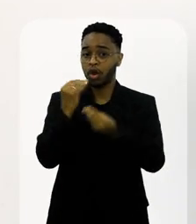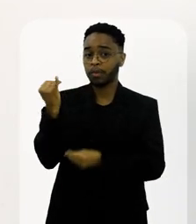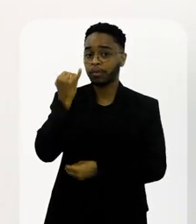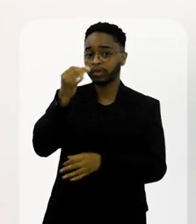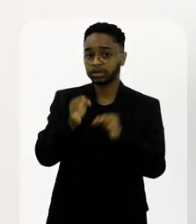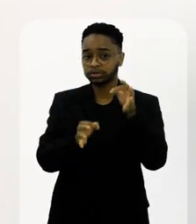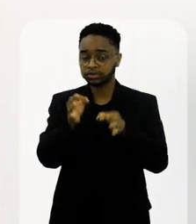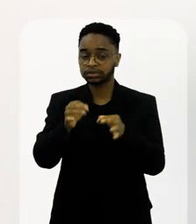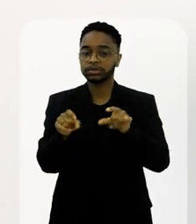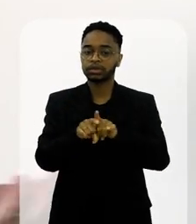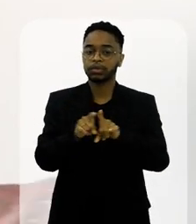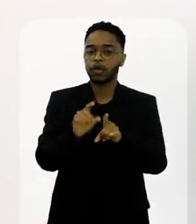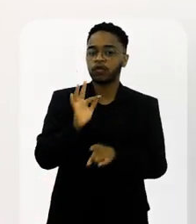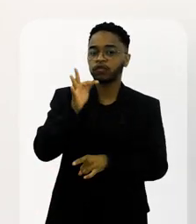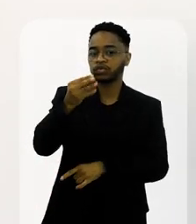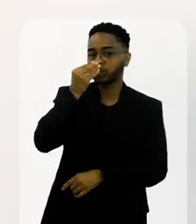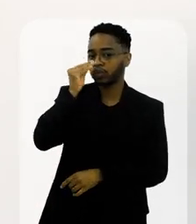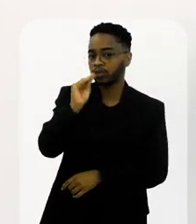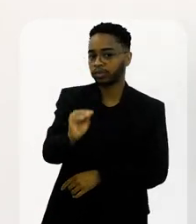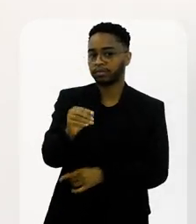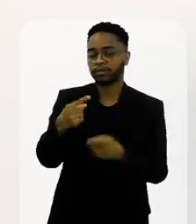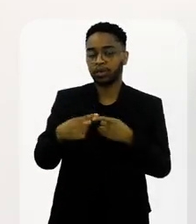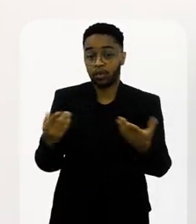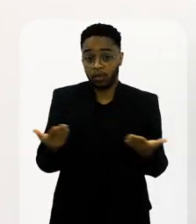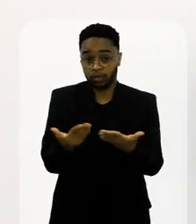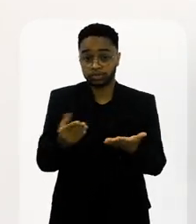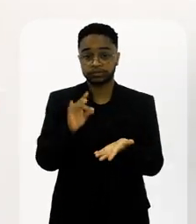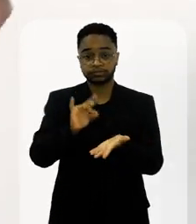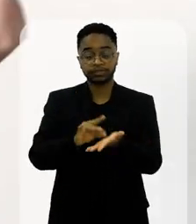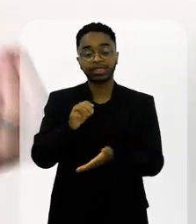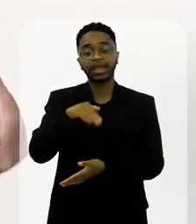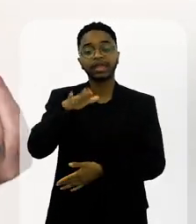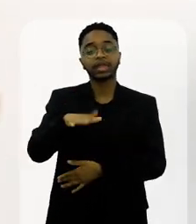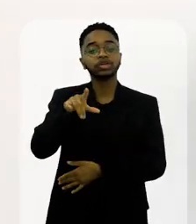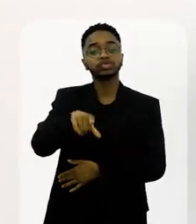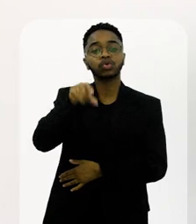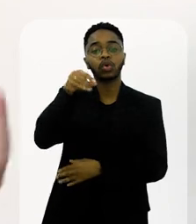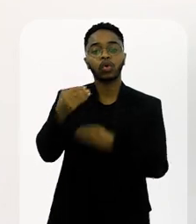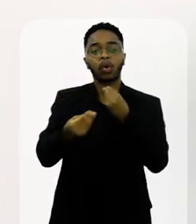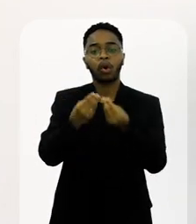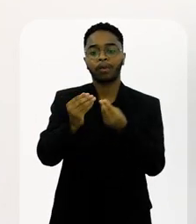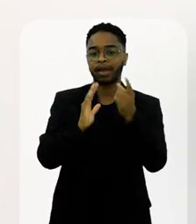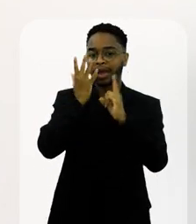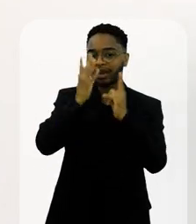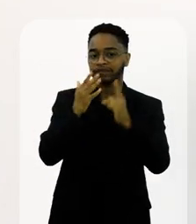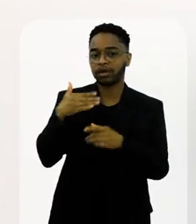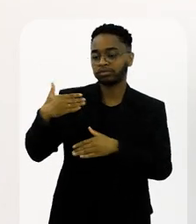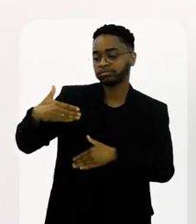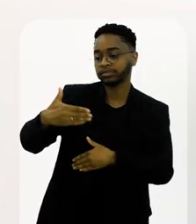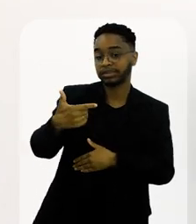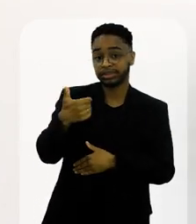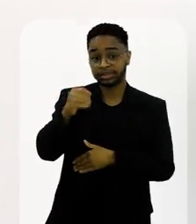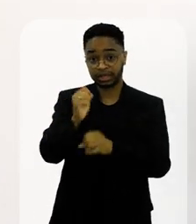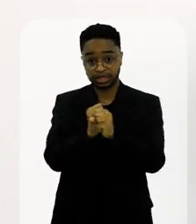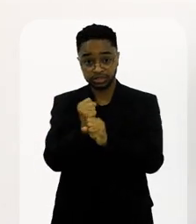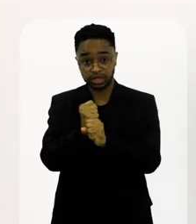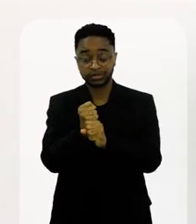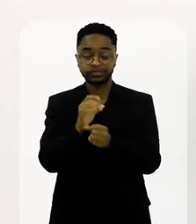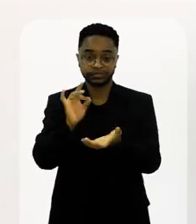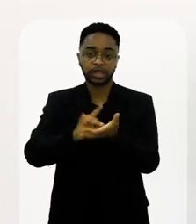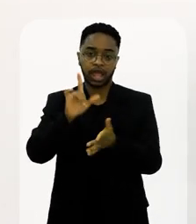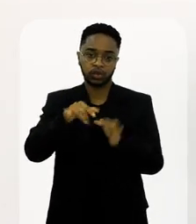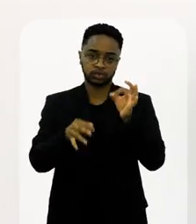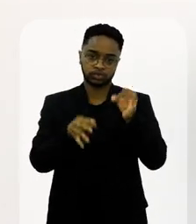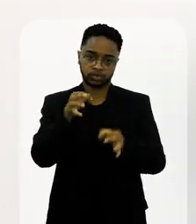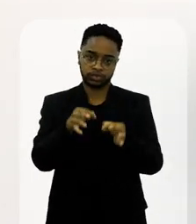importância do que é o julgamento, a gente está deixando o futuro de lado. Hoje, o grande definidor do que vai ser o carnaval de daqui a 10, 20 anos é o